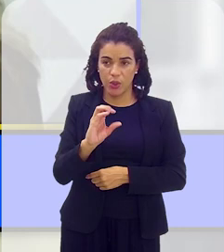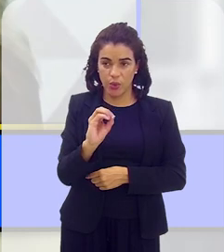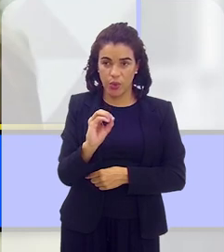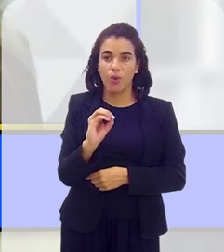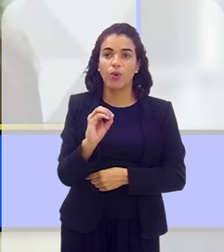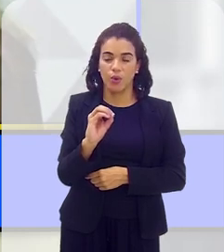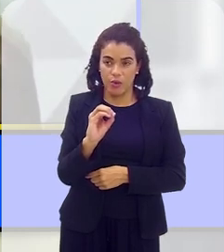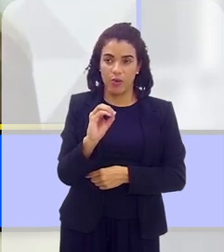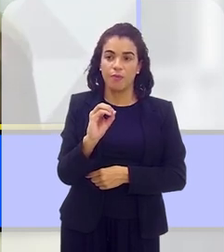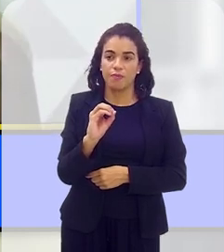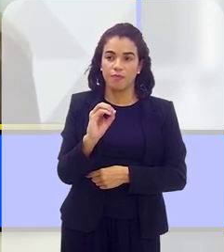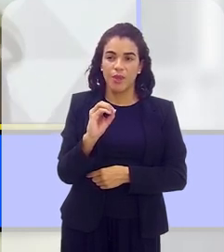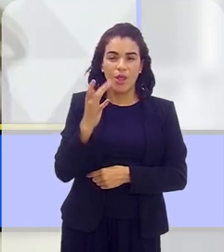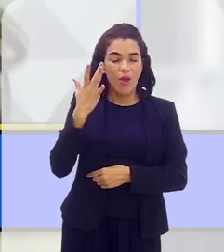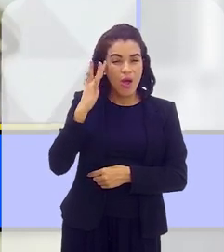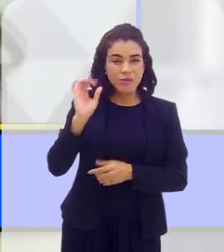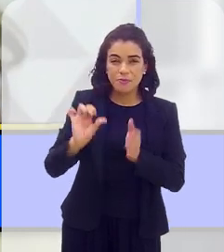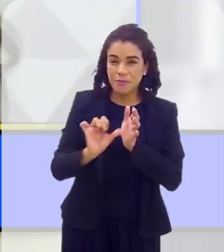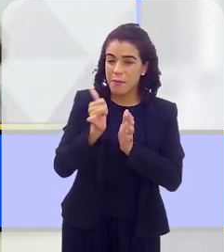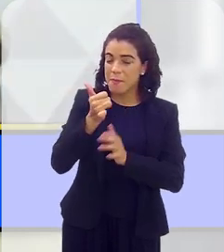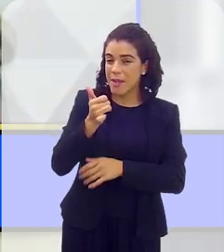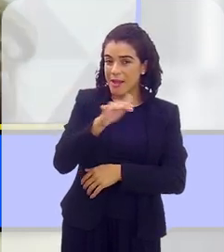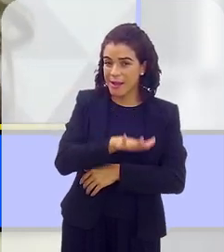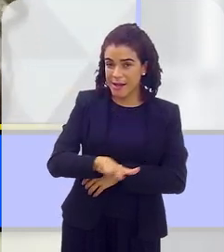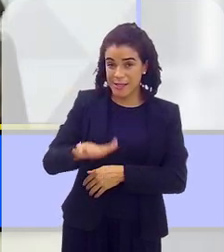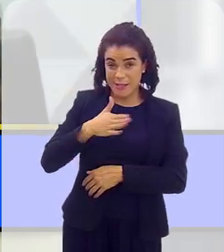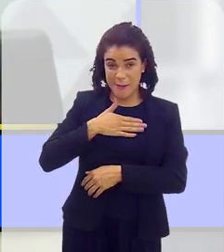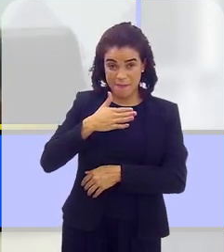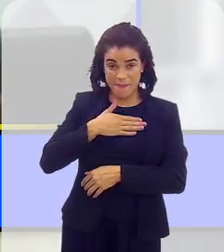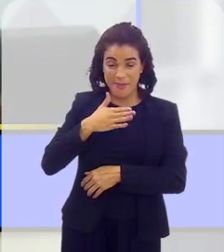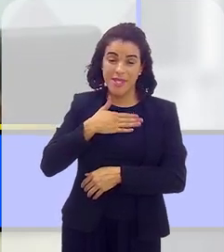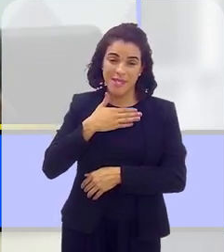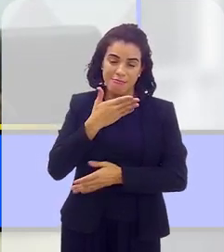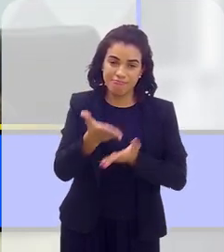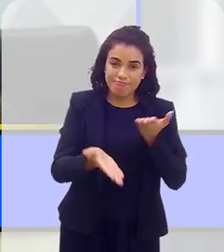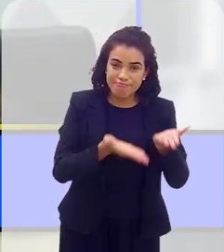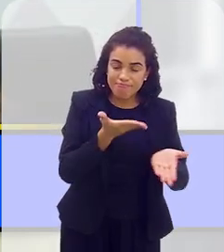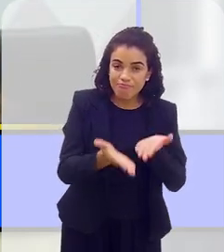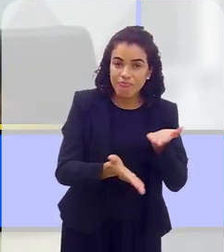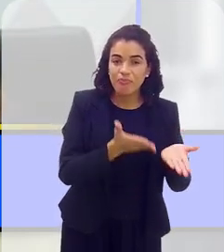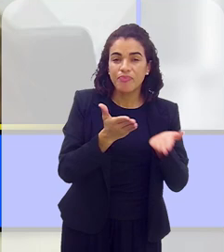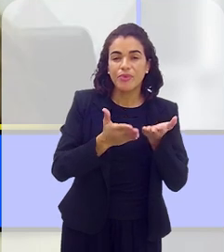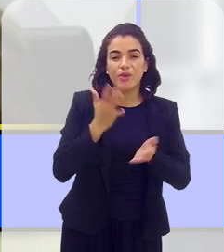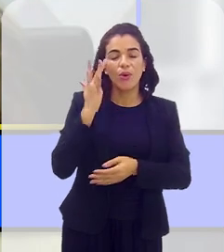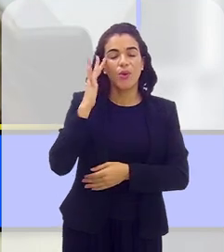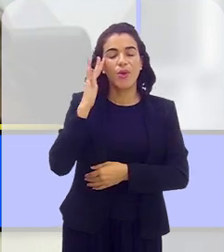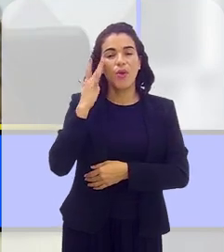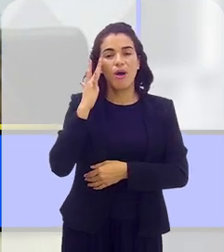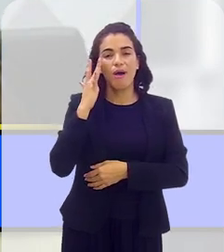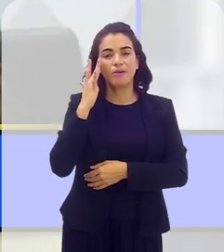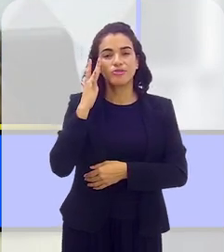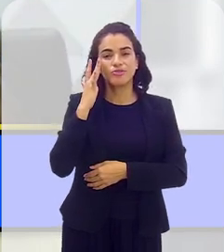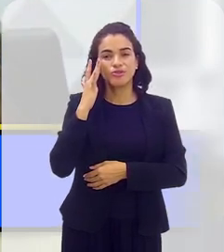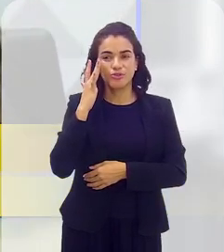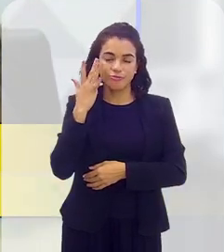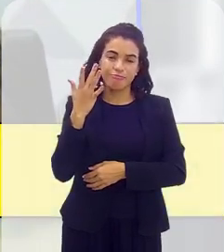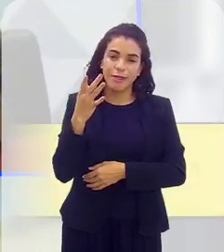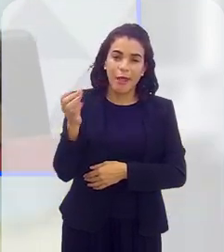ano, acho que um ano, a primeira criança que utilizou é a minha paciente, então, é algo muito